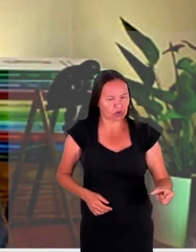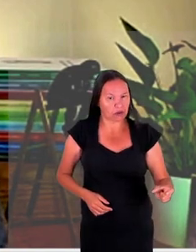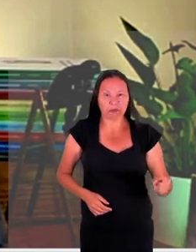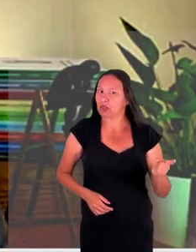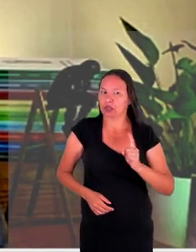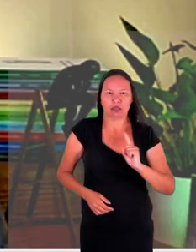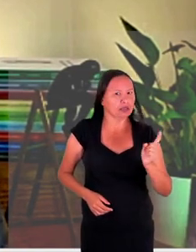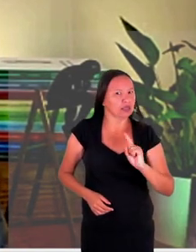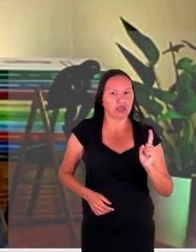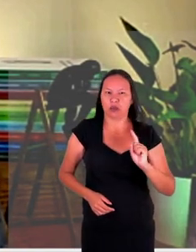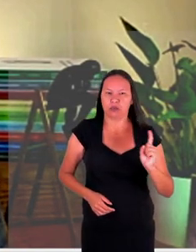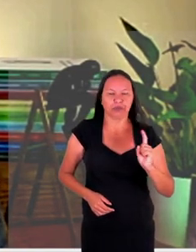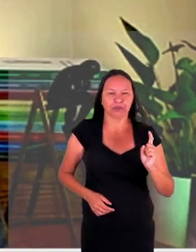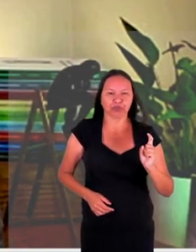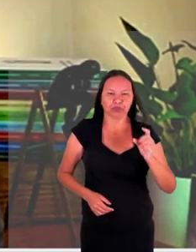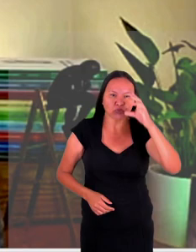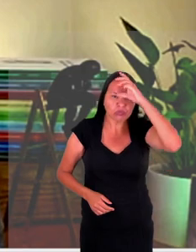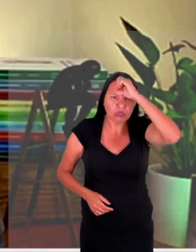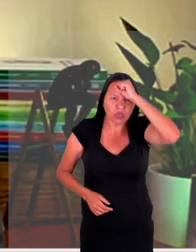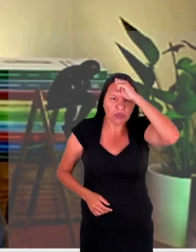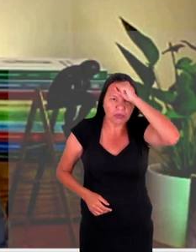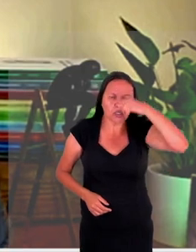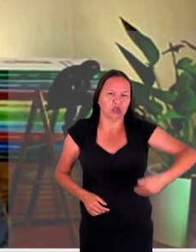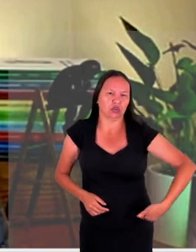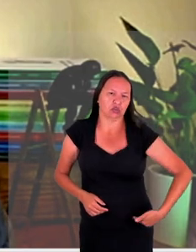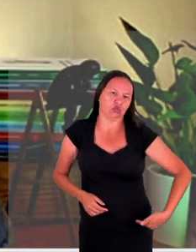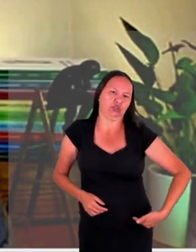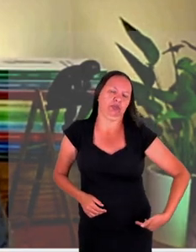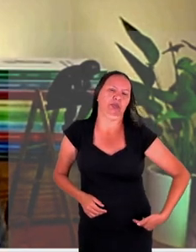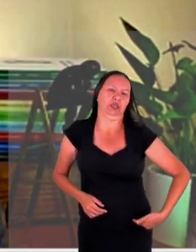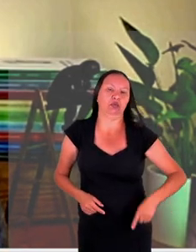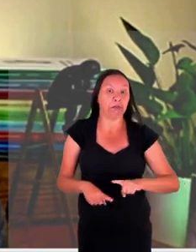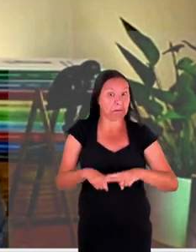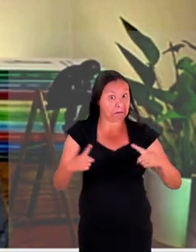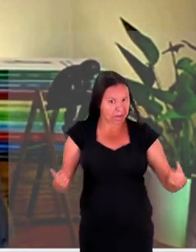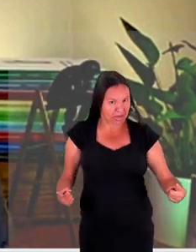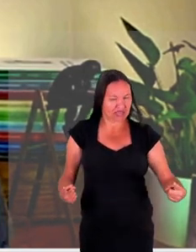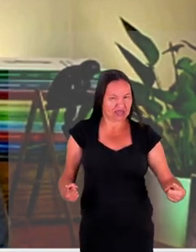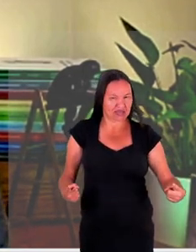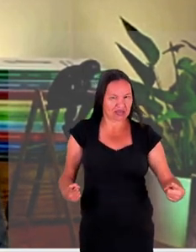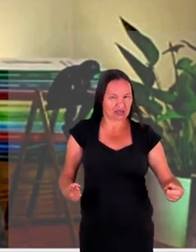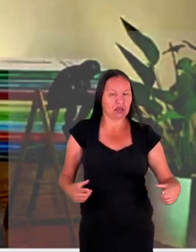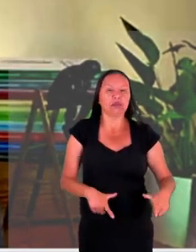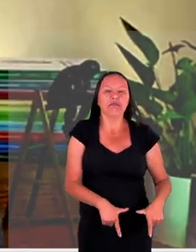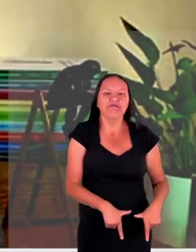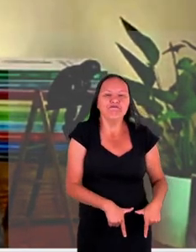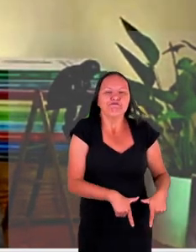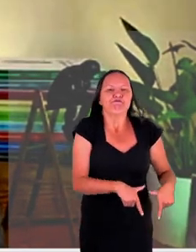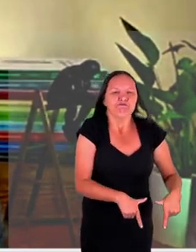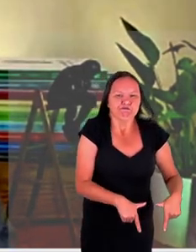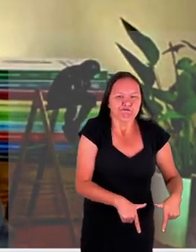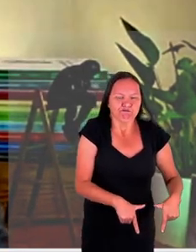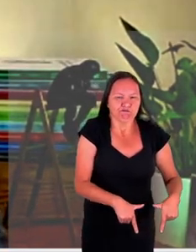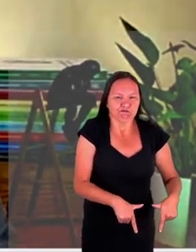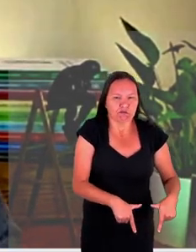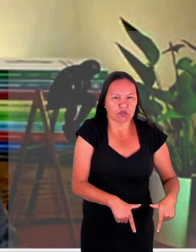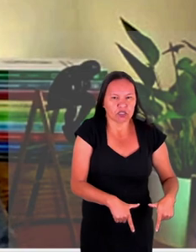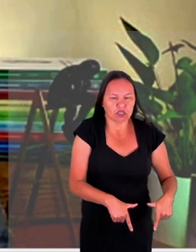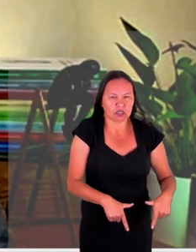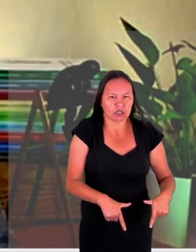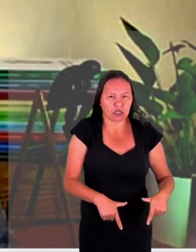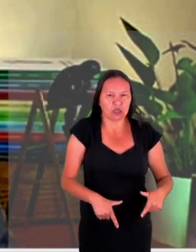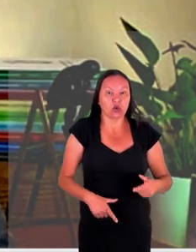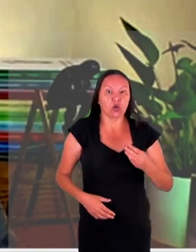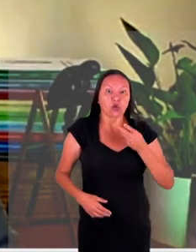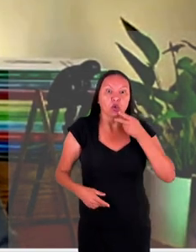é inclusive uma imposição muito grande de forçar a pessoa a ter que contar o sofrimento dela contar a história